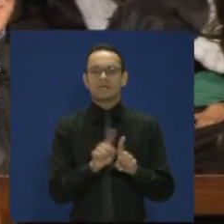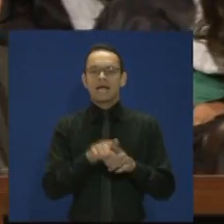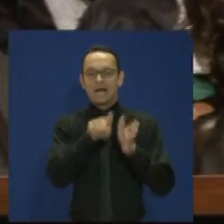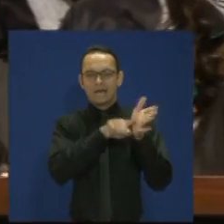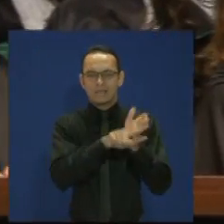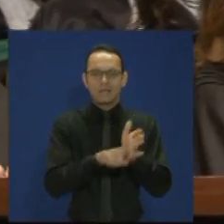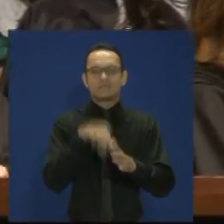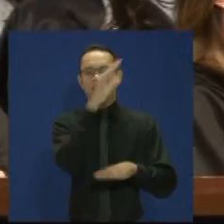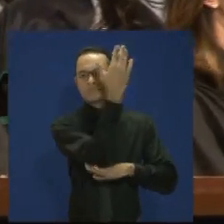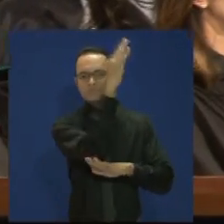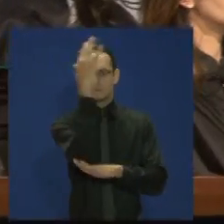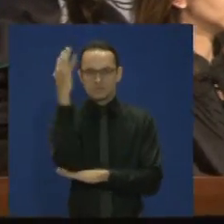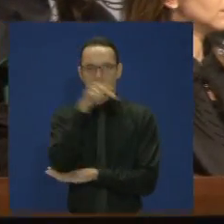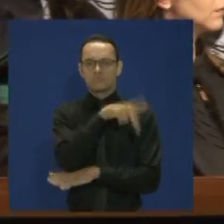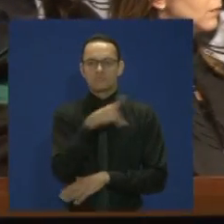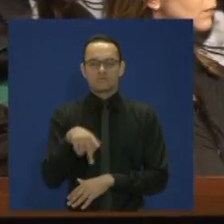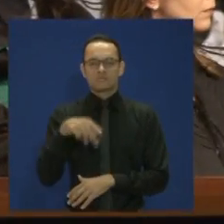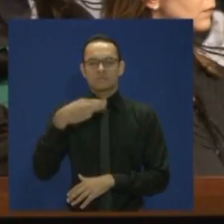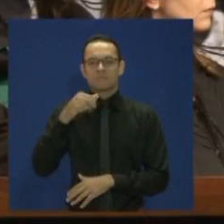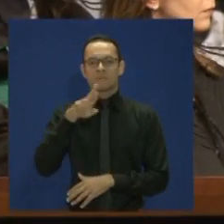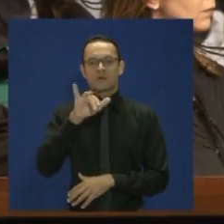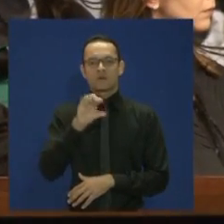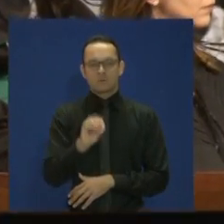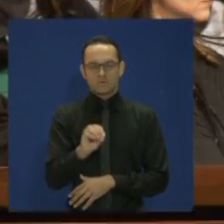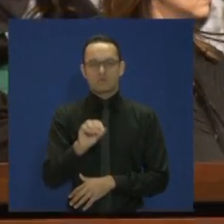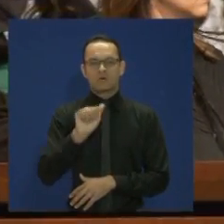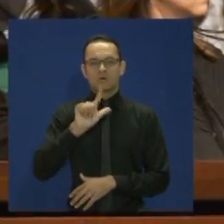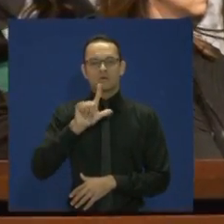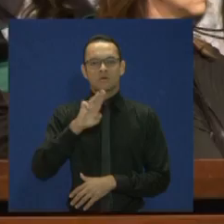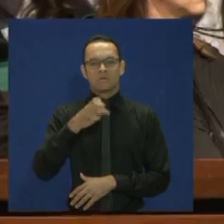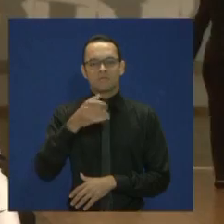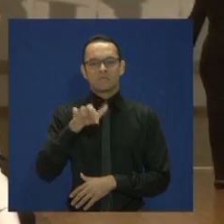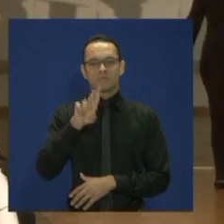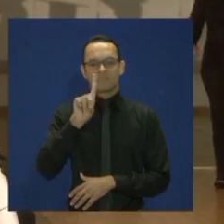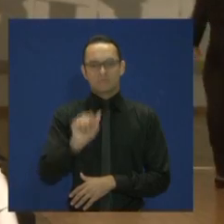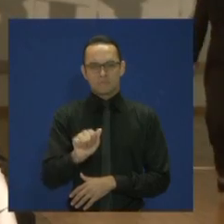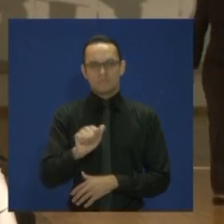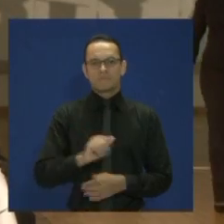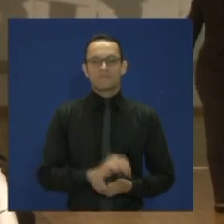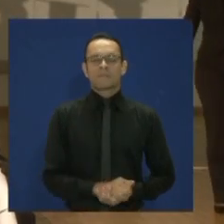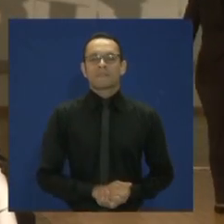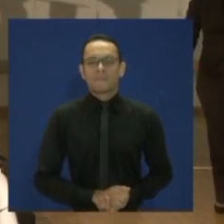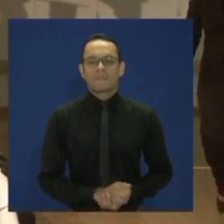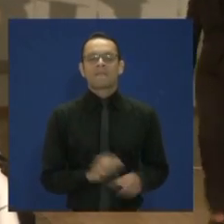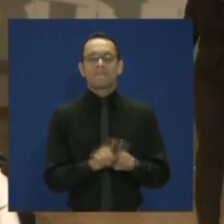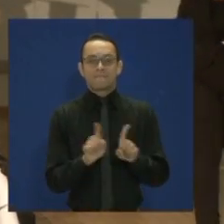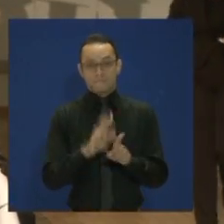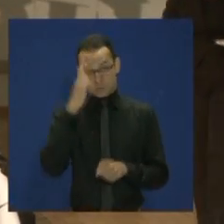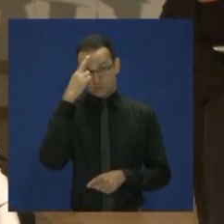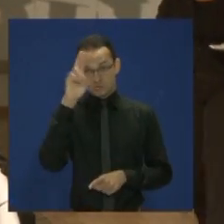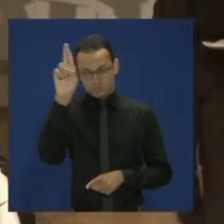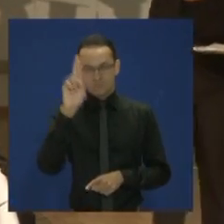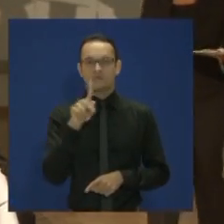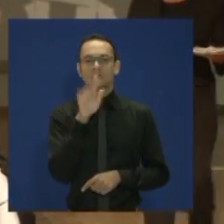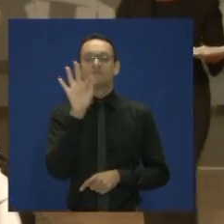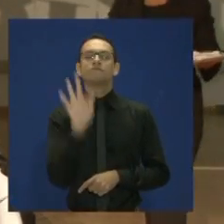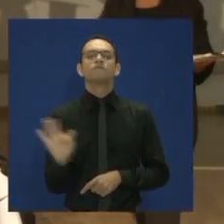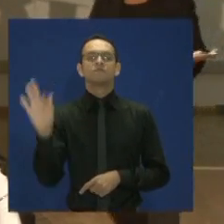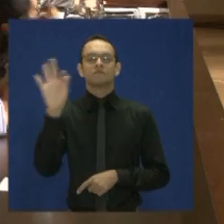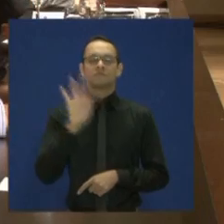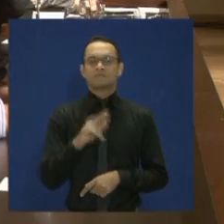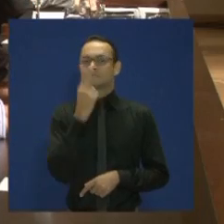professor Mário Almeida Neto. Queria cumprimentar a diretora da Faculdade de Nutrição, professora